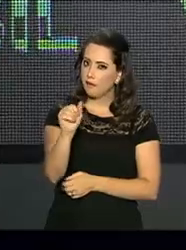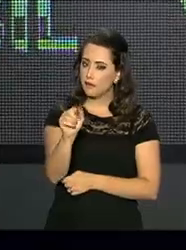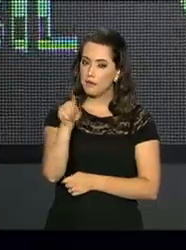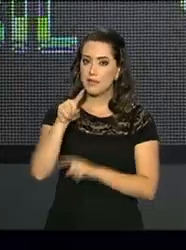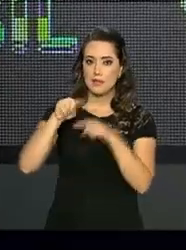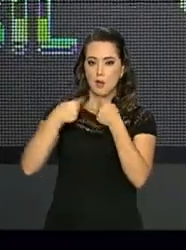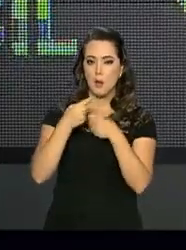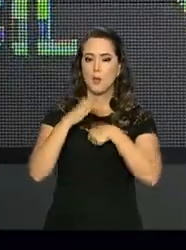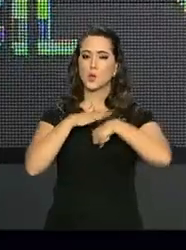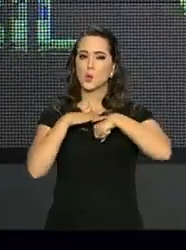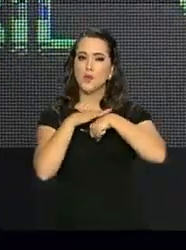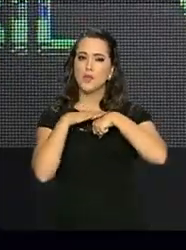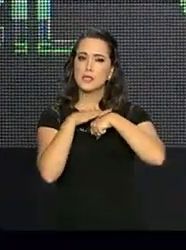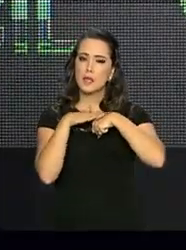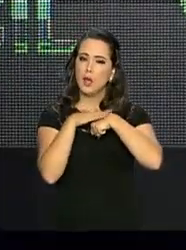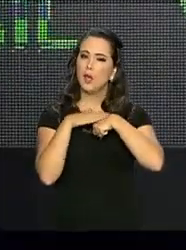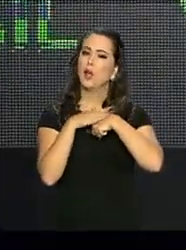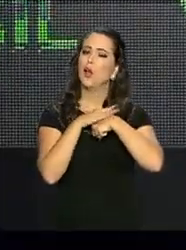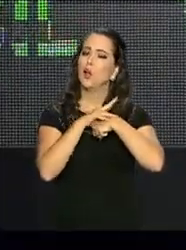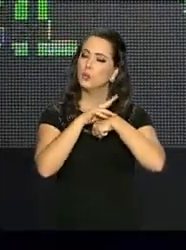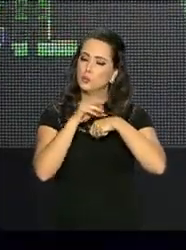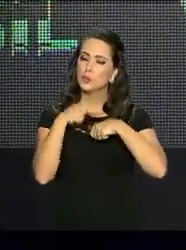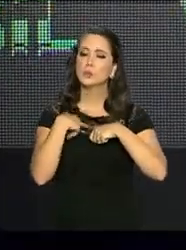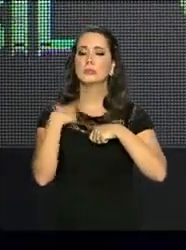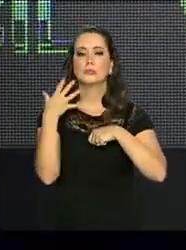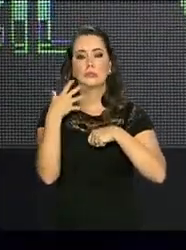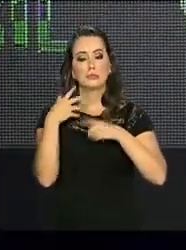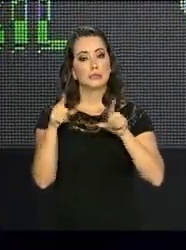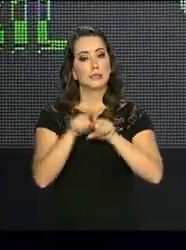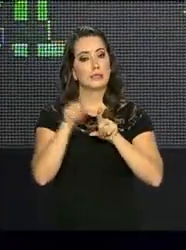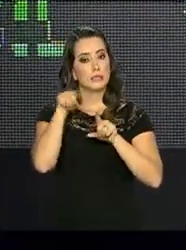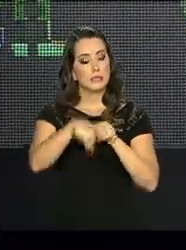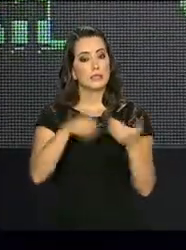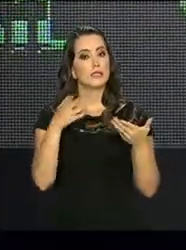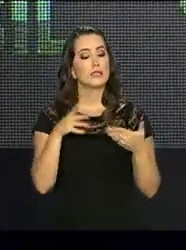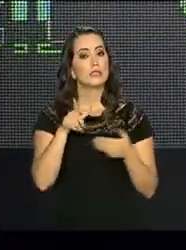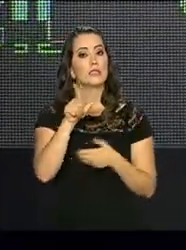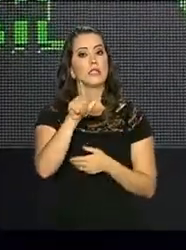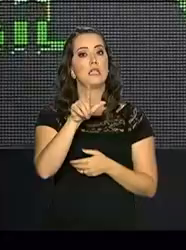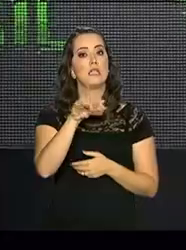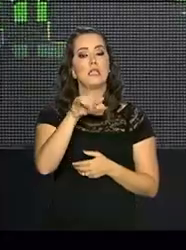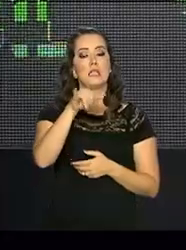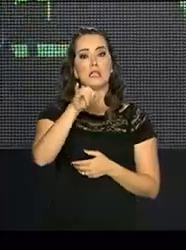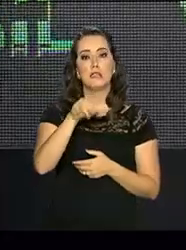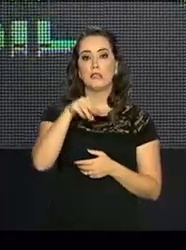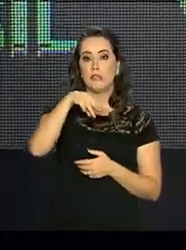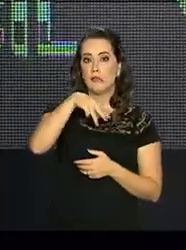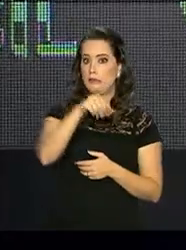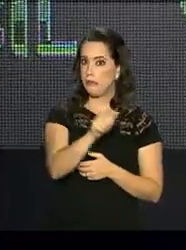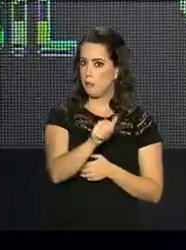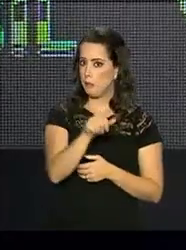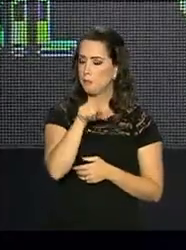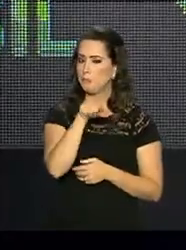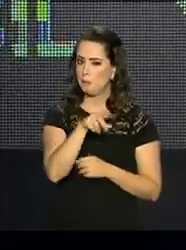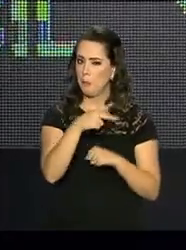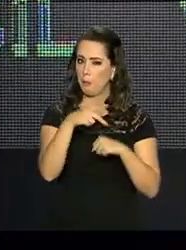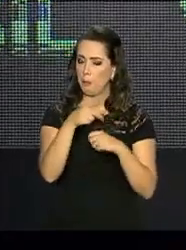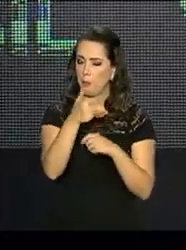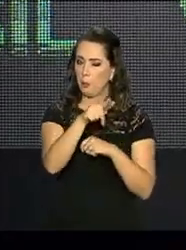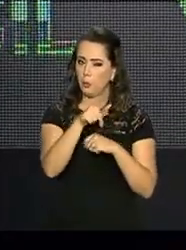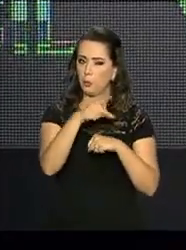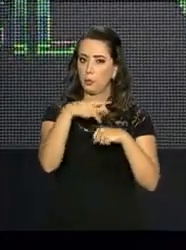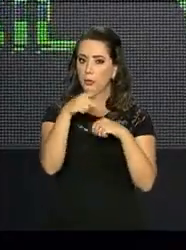conversa na Cúpula das Américas, em Lima. E aqui eu quero, desde já, ressaltar um segundo agradecimento,